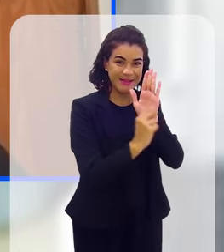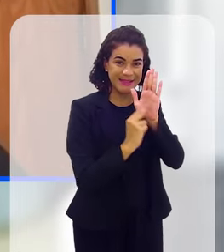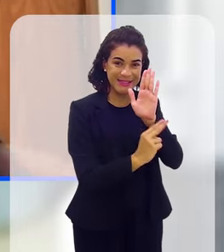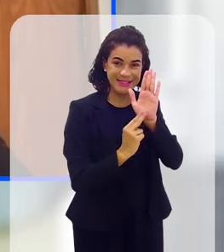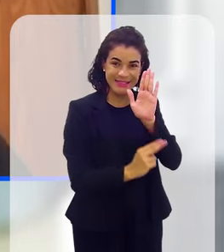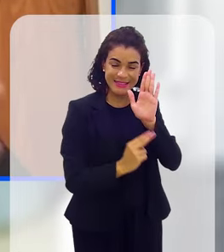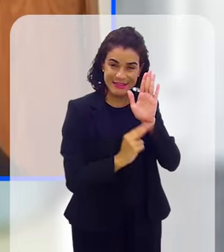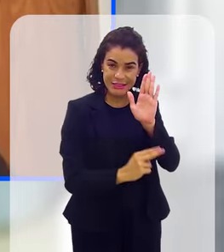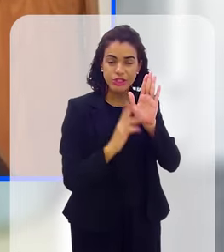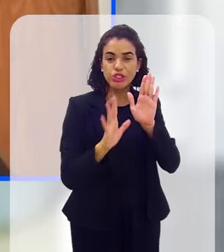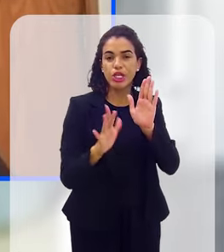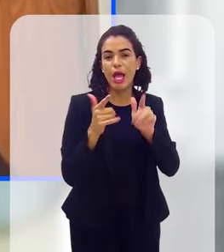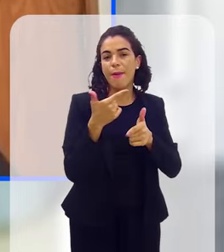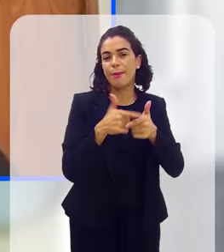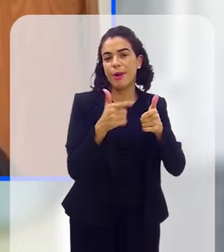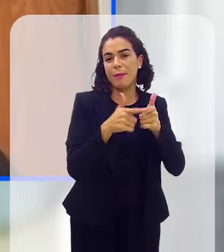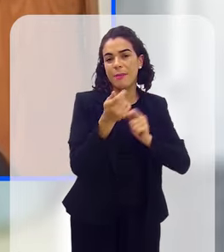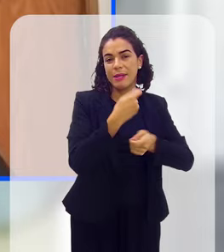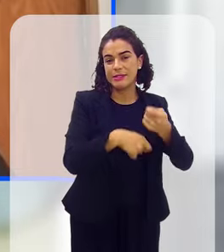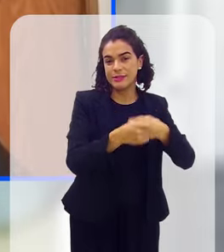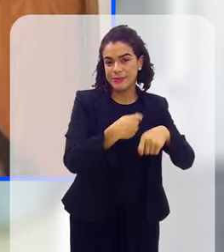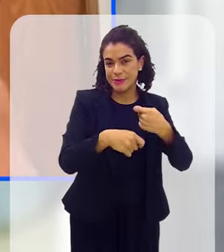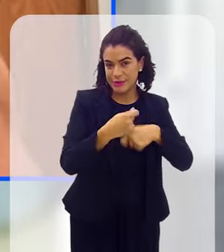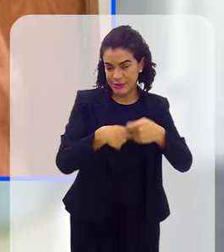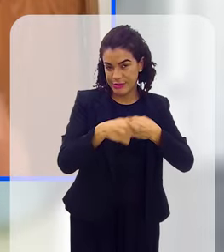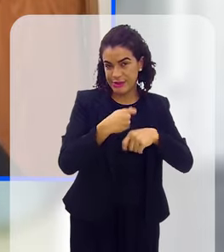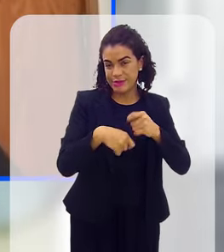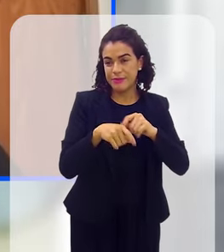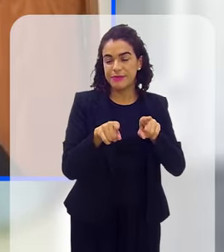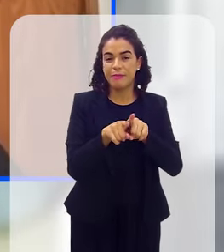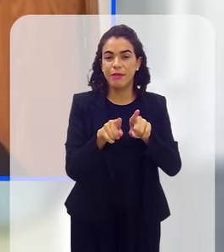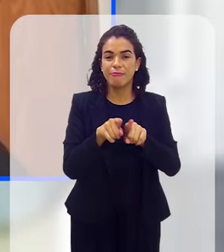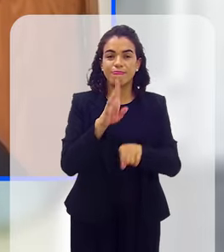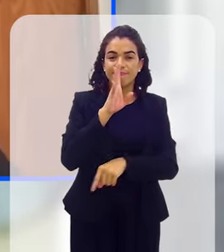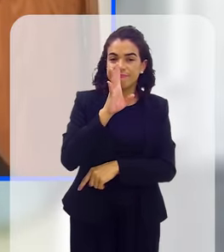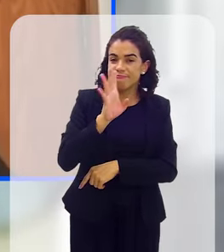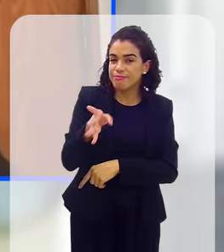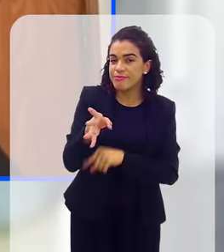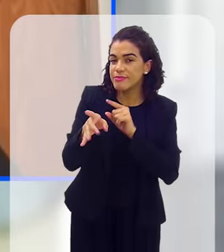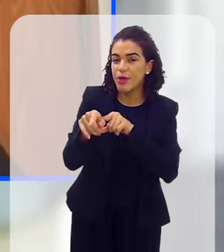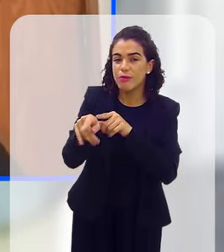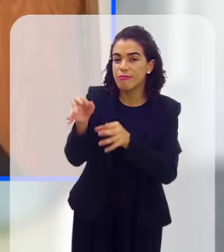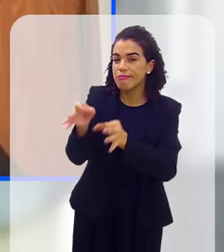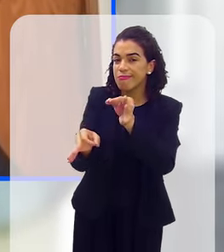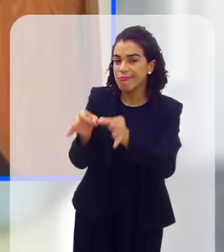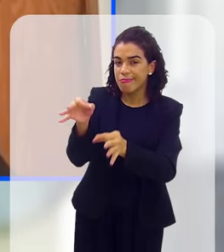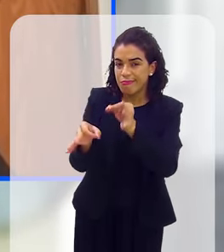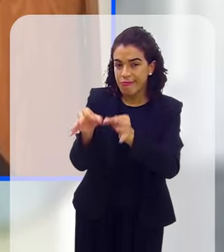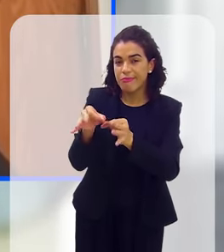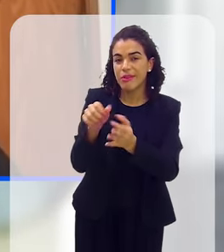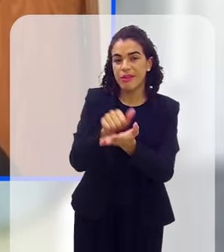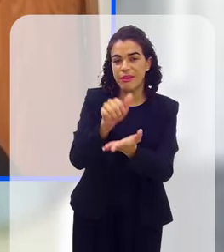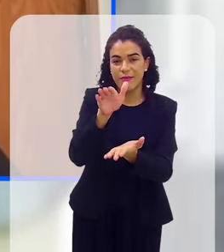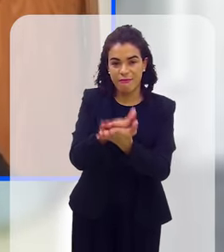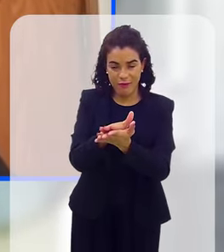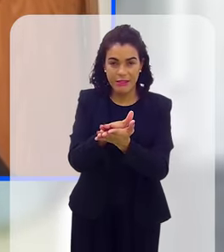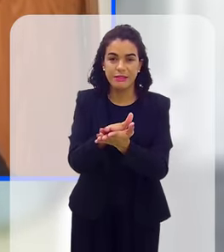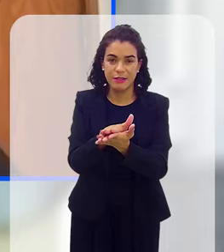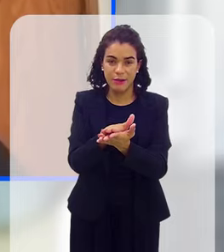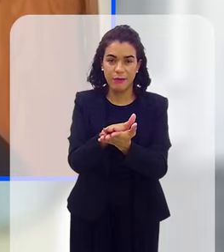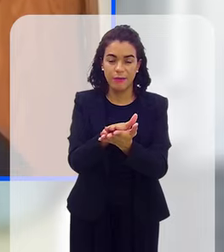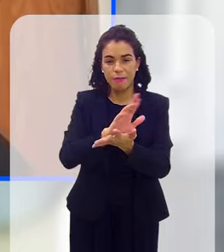discussão administrativa no que se refere à imputação dos autos de infração daquela